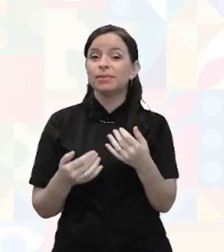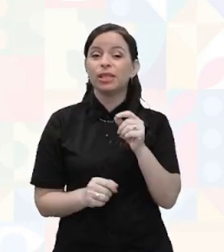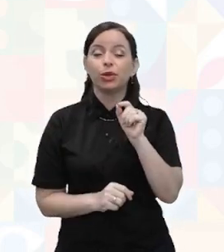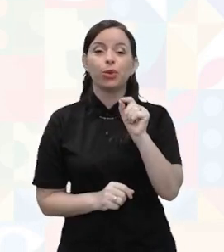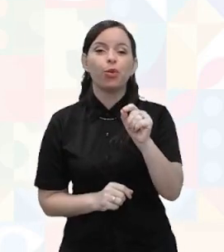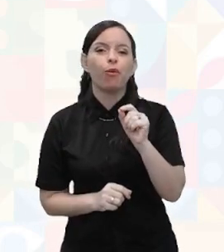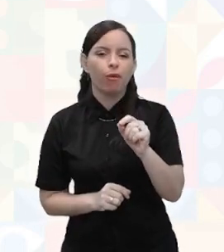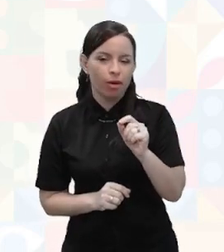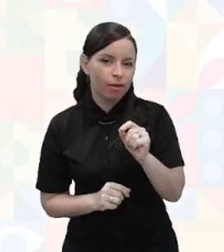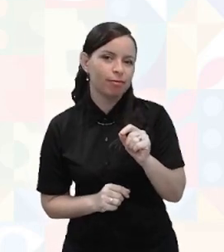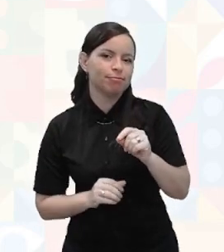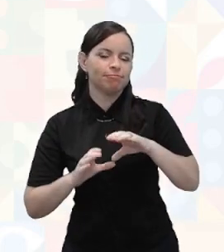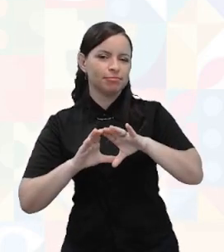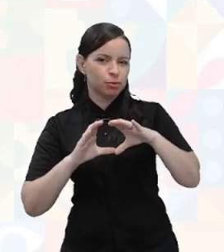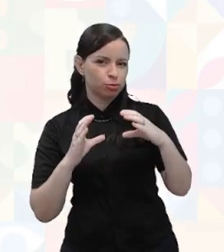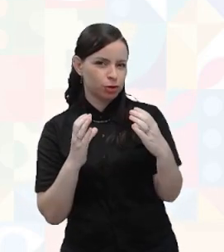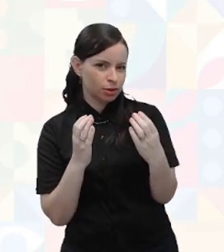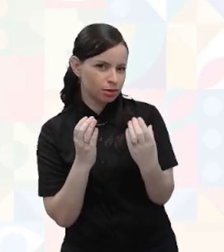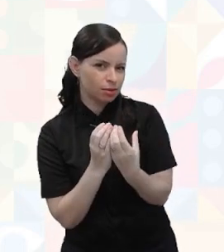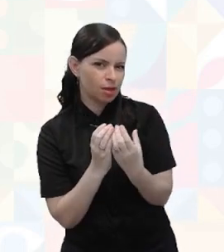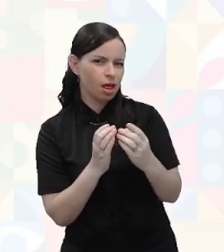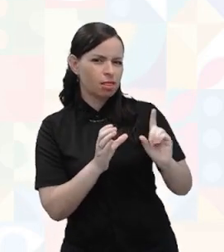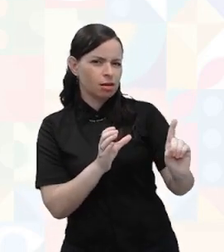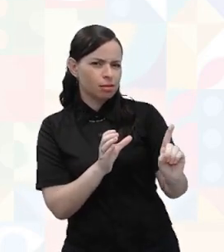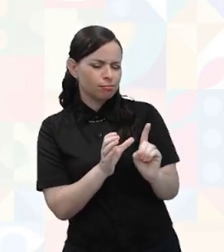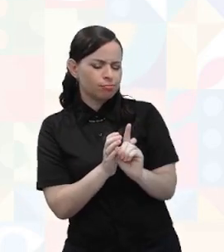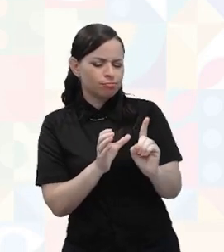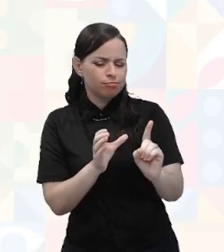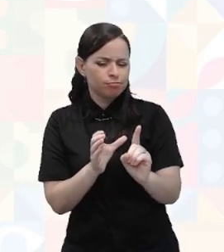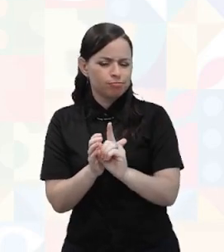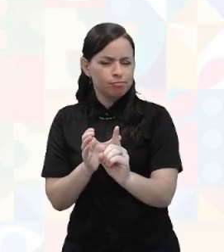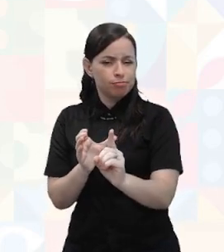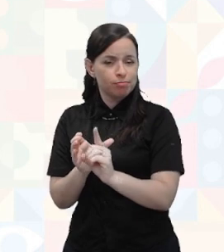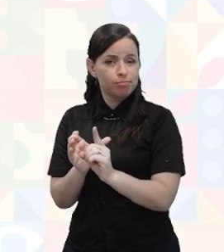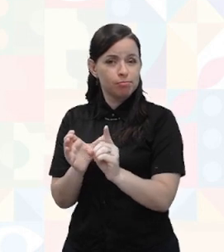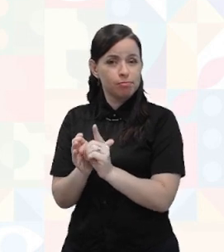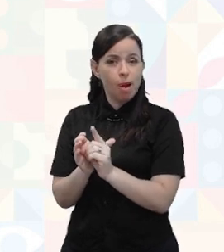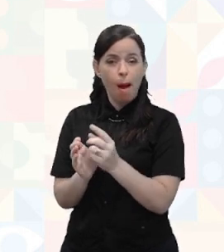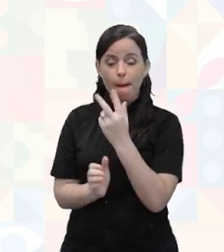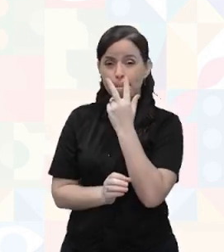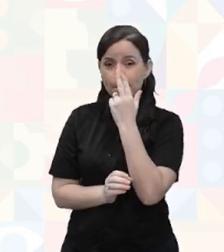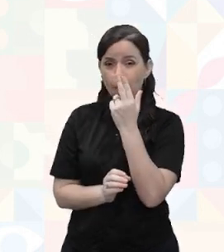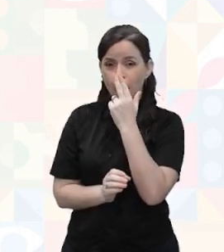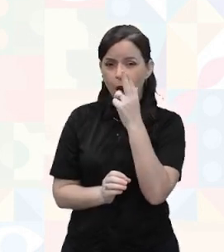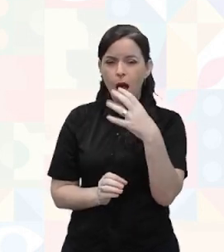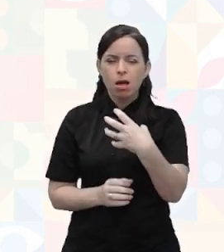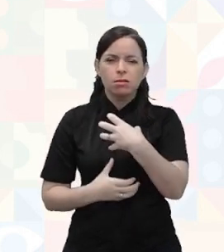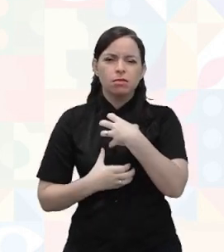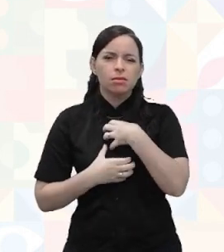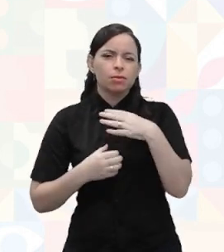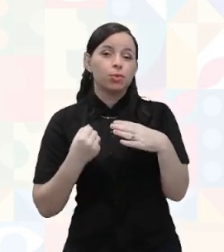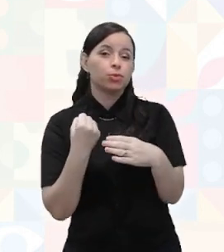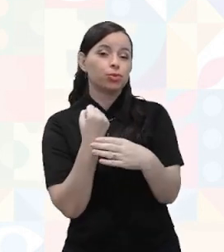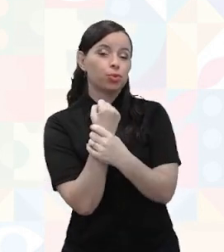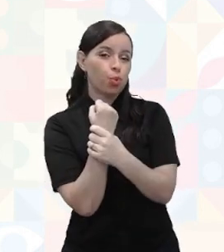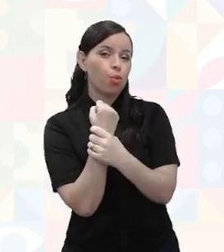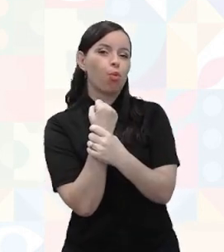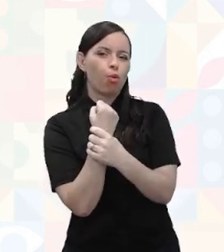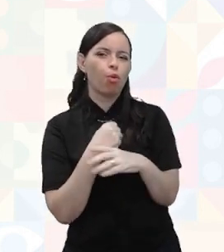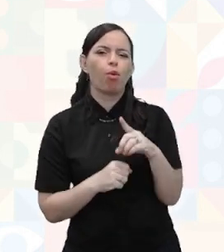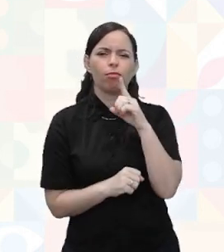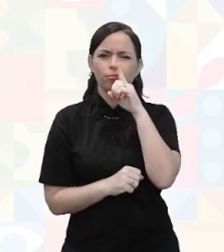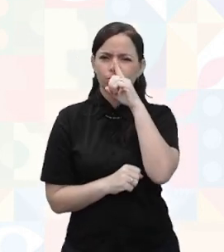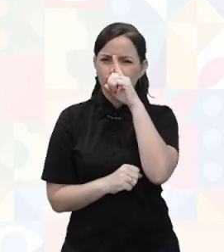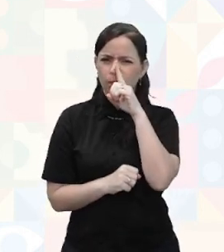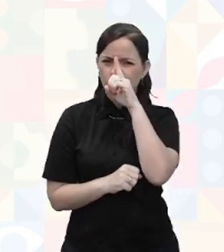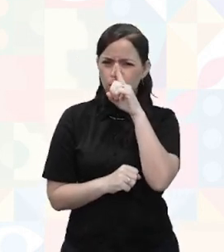atração que uma comunidade de iguais exerce é semelhante a uma apólise de seguros contra riscos que